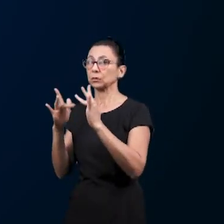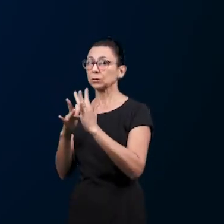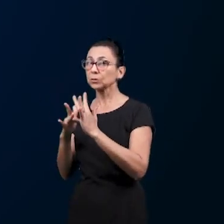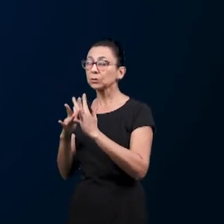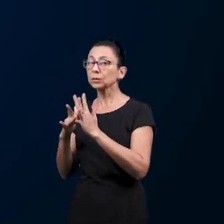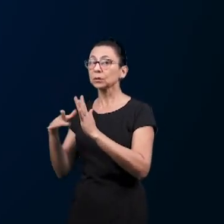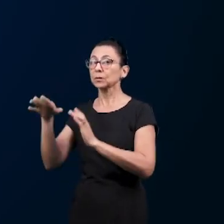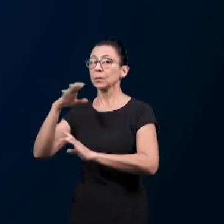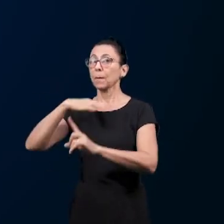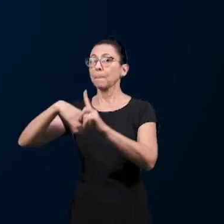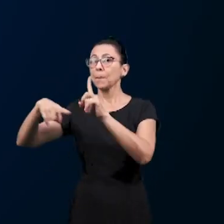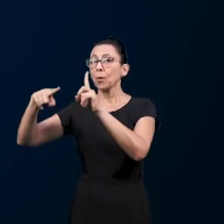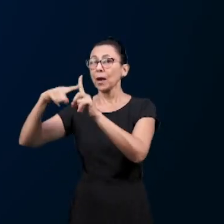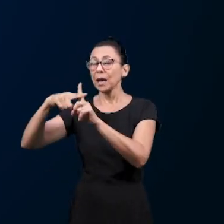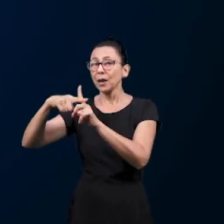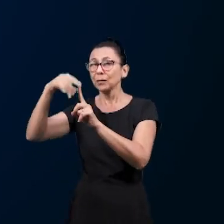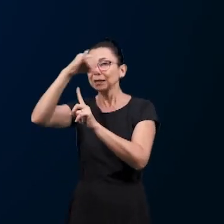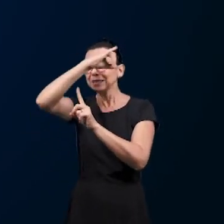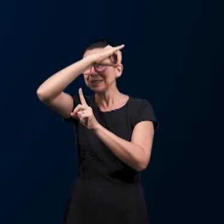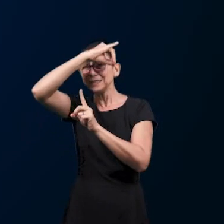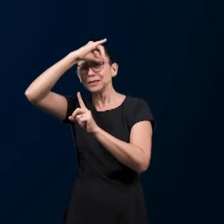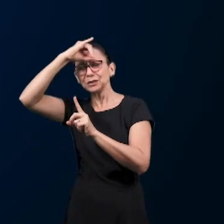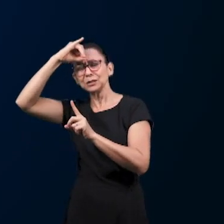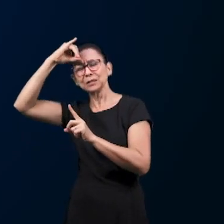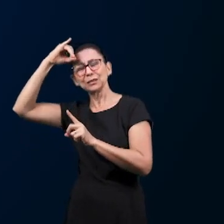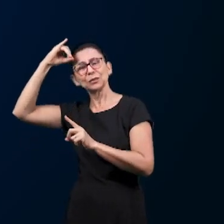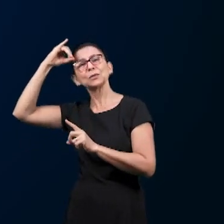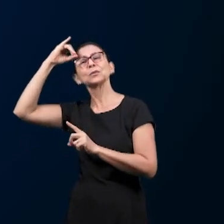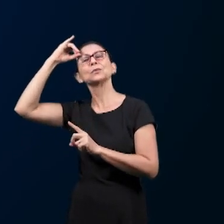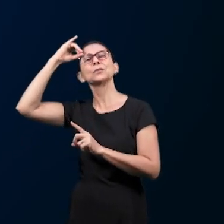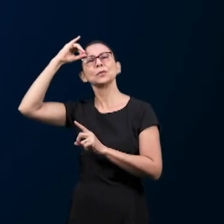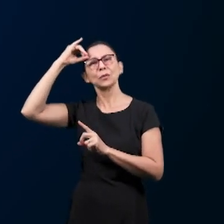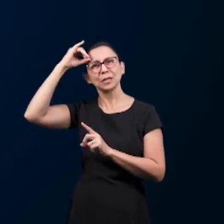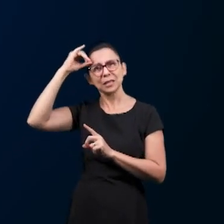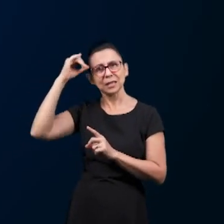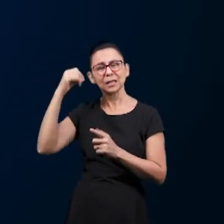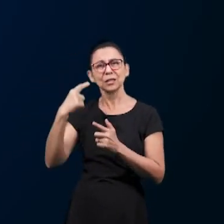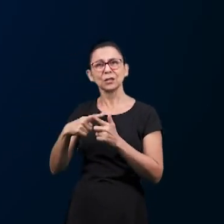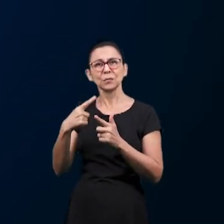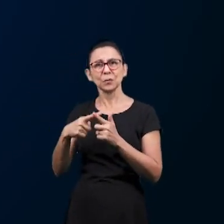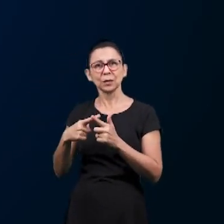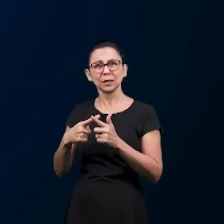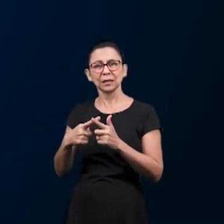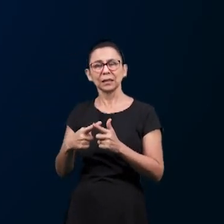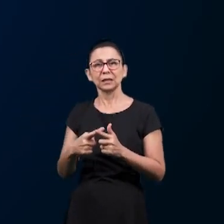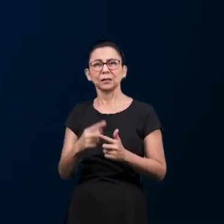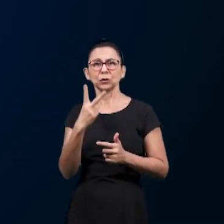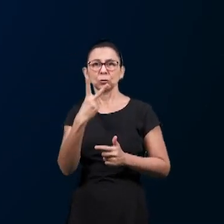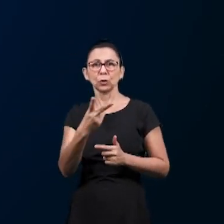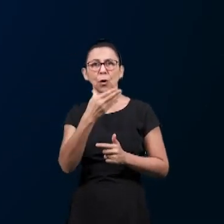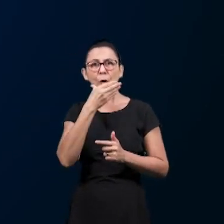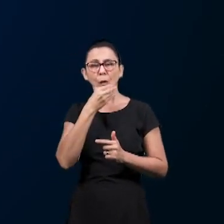Jesus foi crucificado sem pecado algum, sem culpa alguma, e colocado entre dois salteadores.